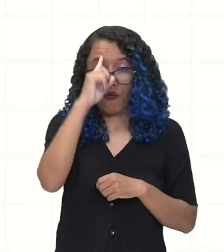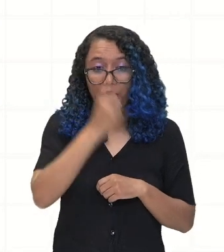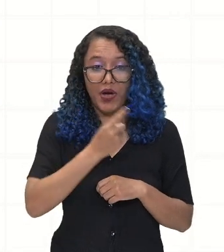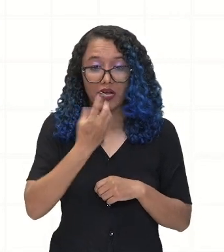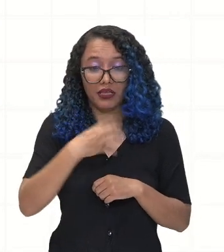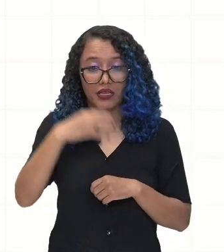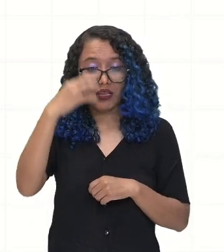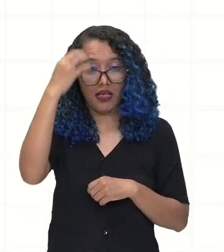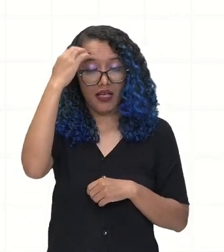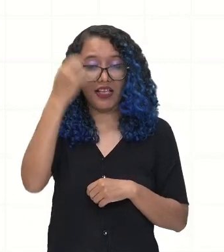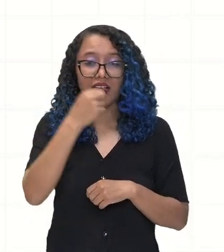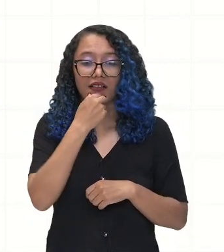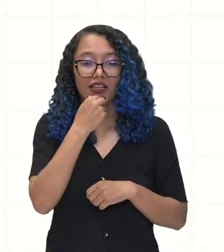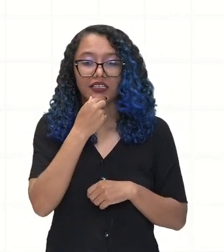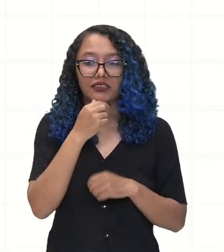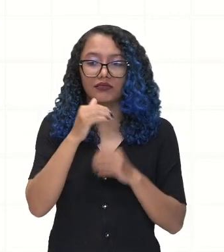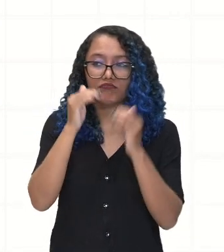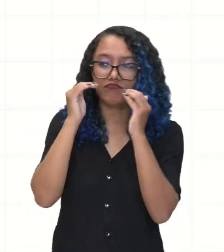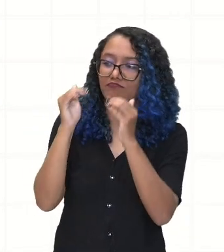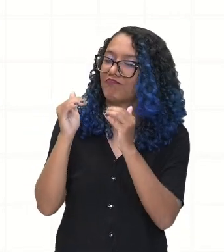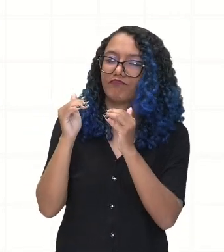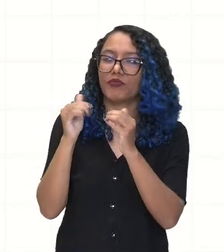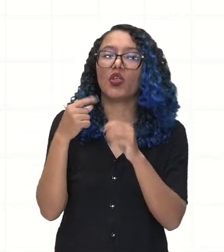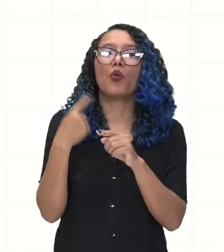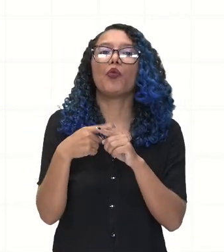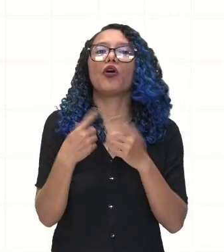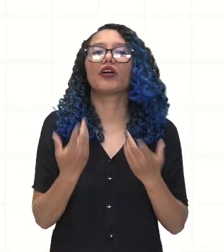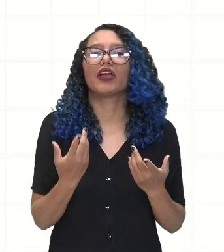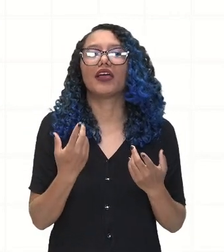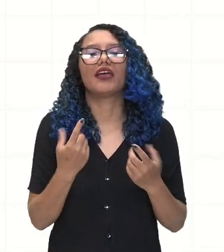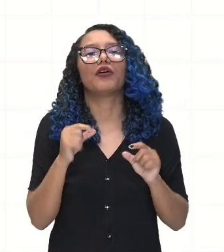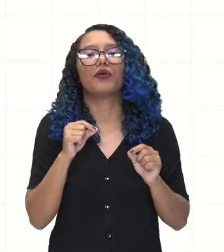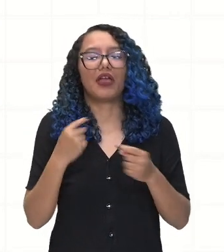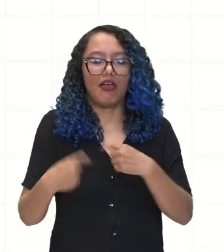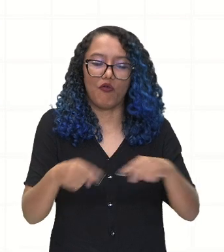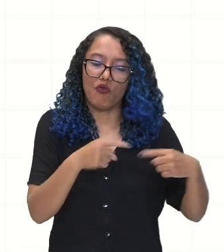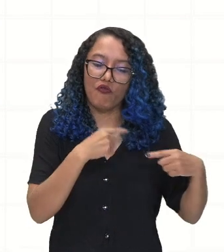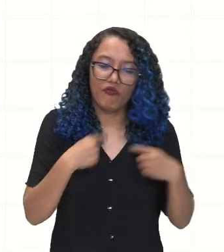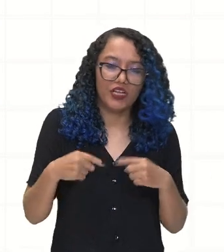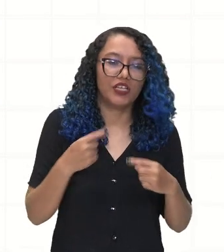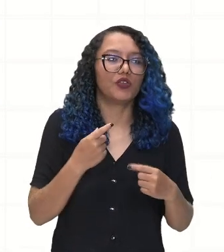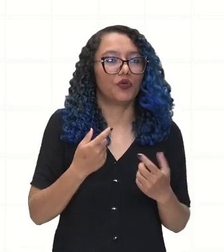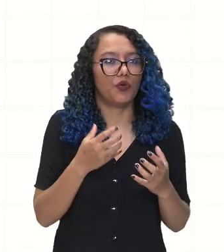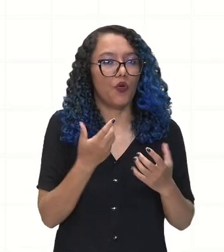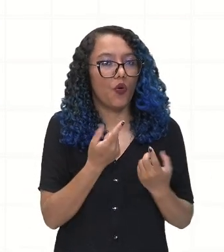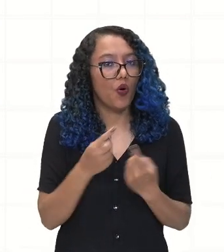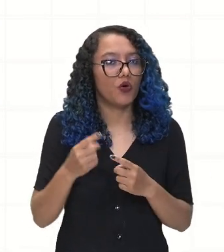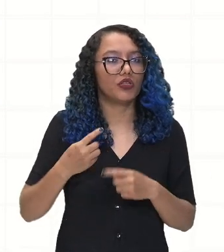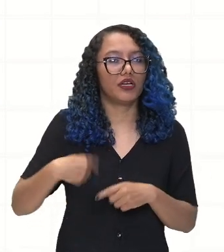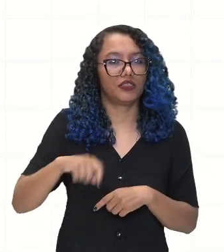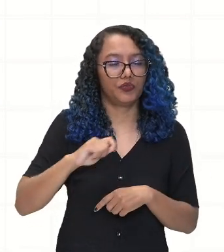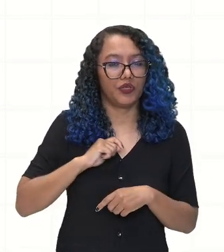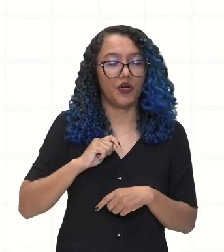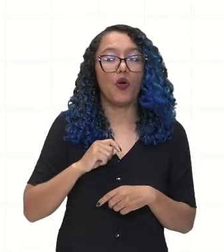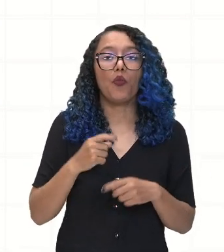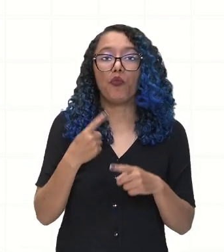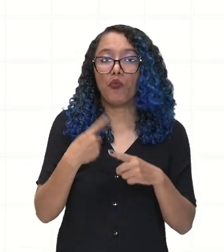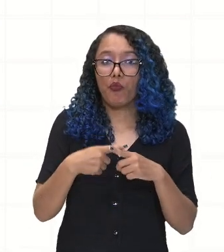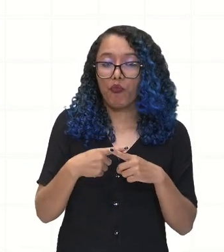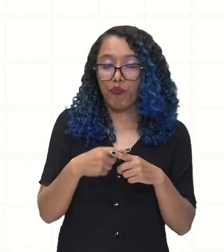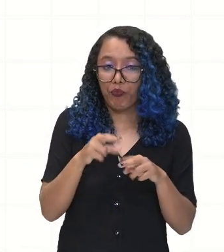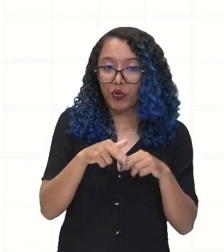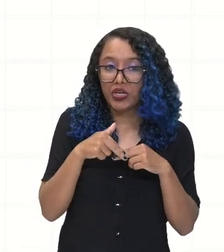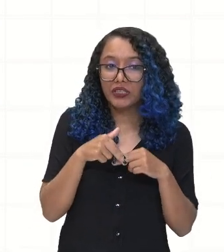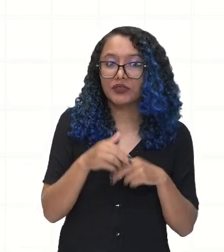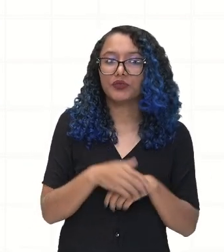vai ali combater os espanhóis. E isso vai gerar um problema bem sério entre a coroa portuguesa, entre a